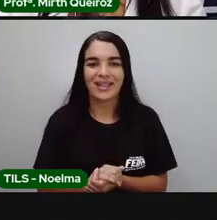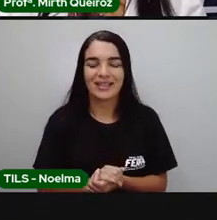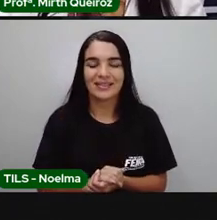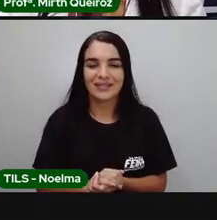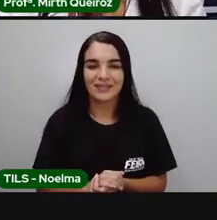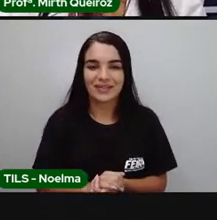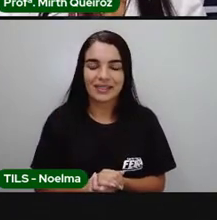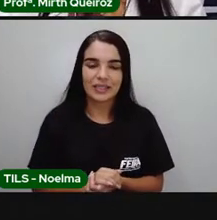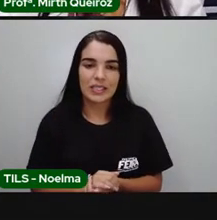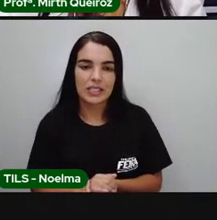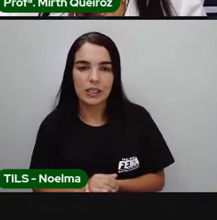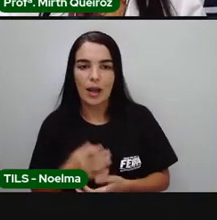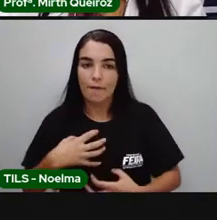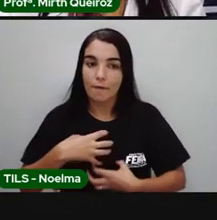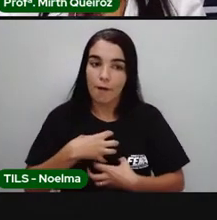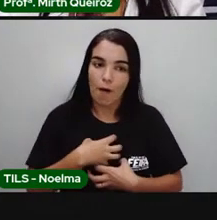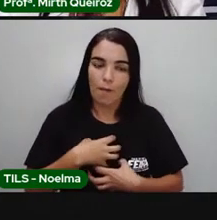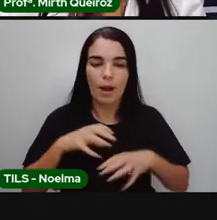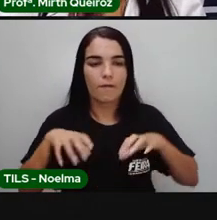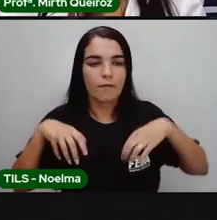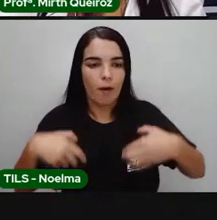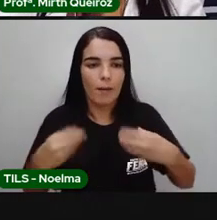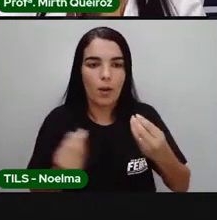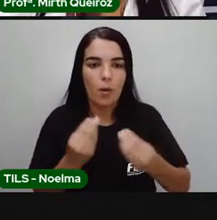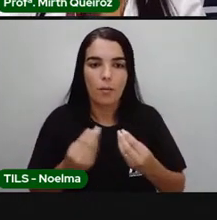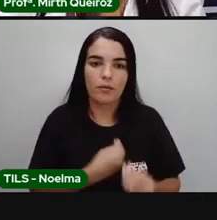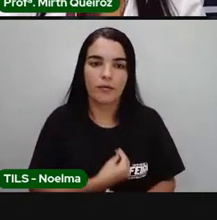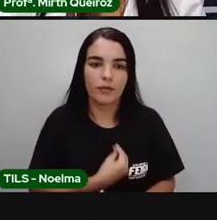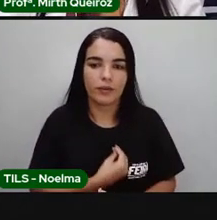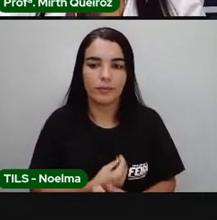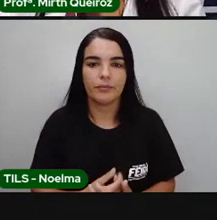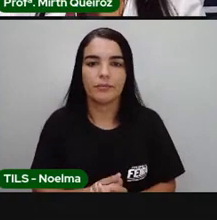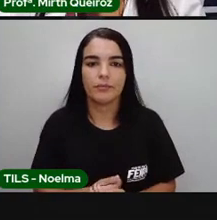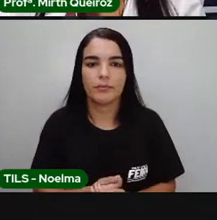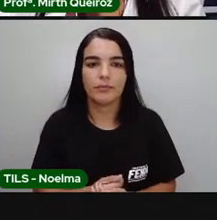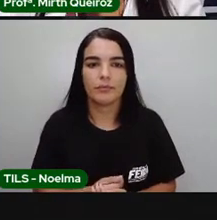ecológico é o modo de vida desses animais.